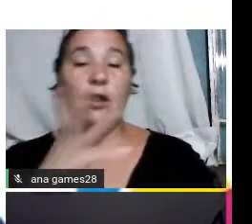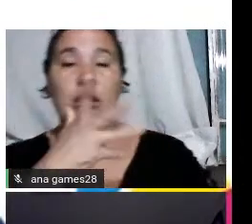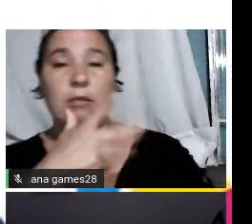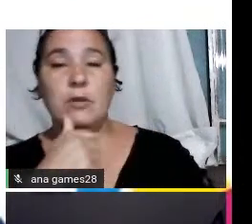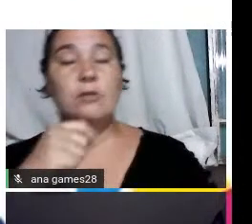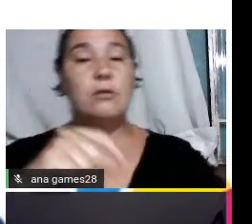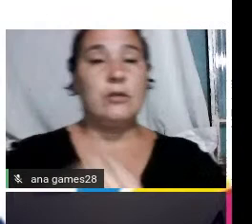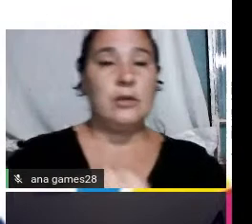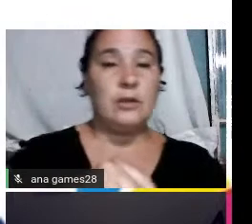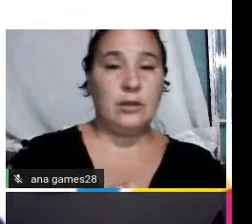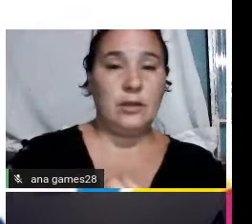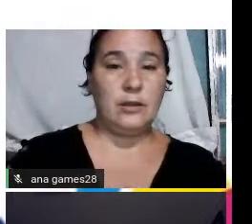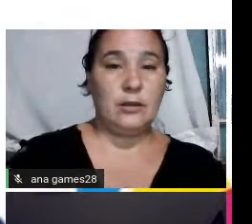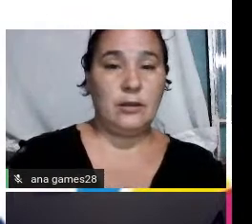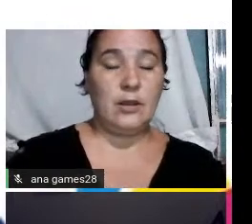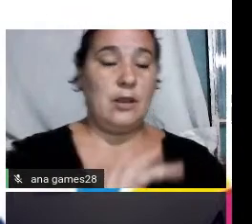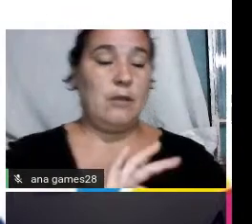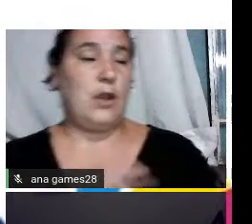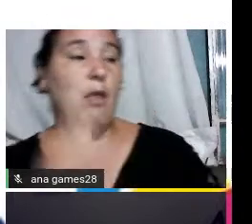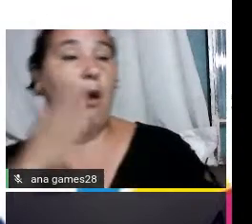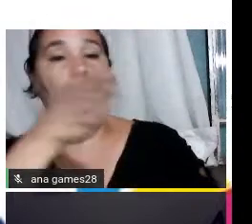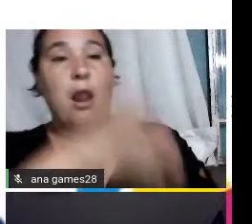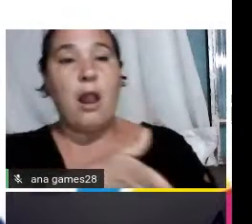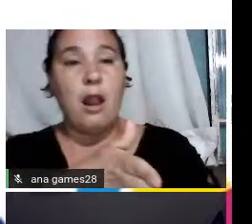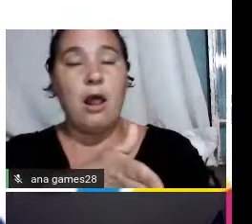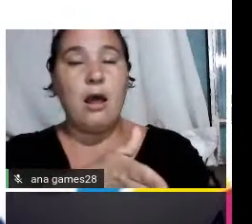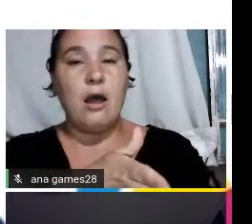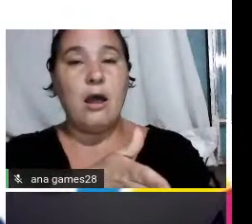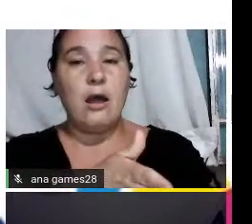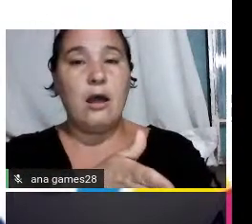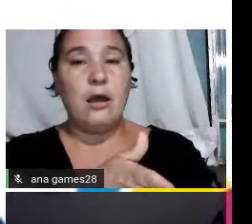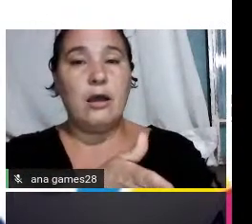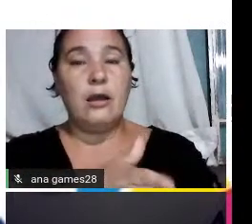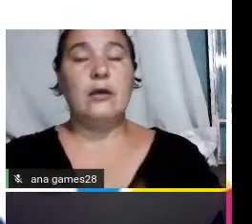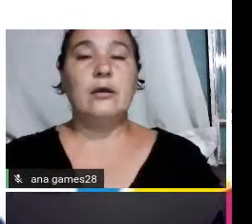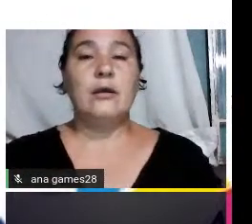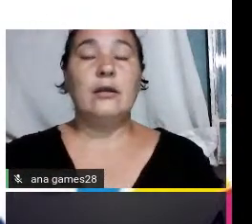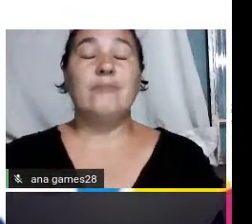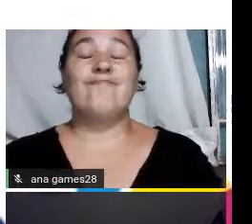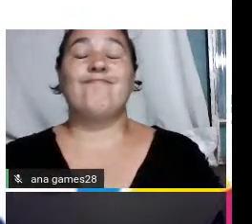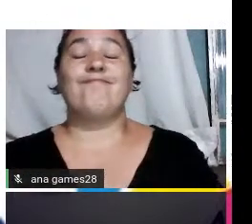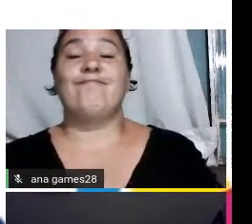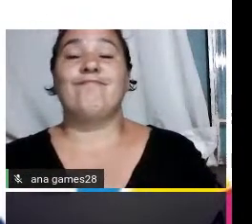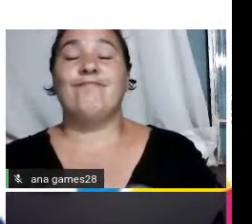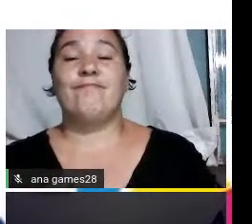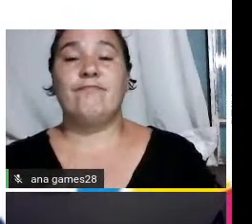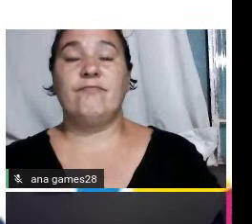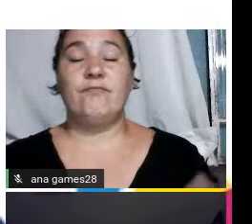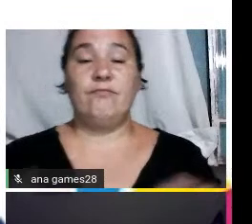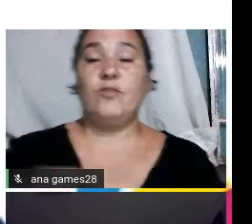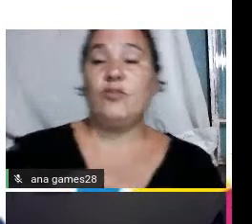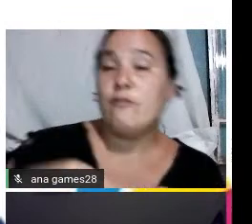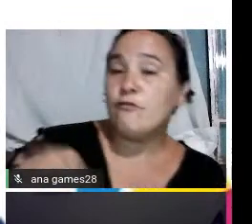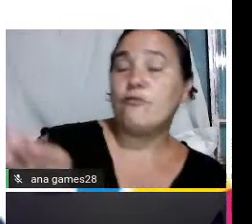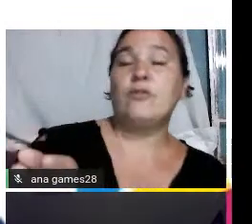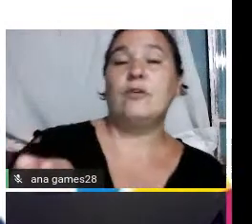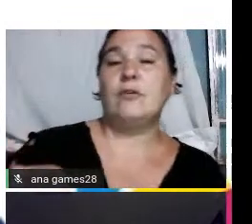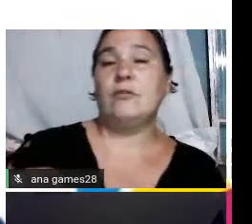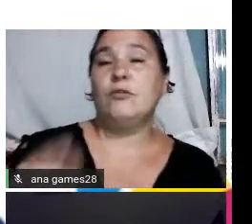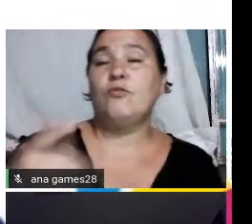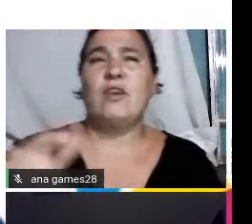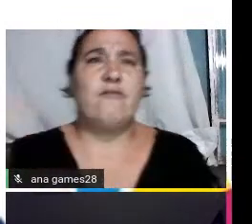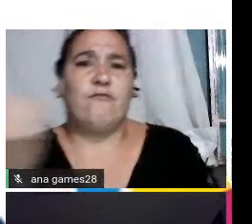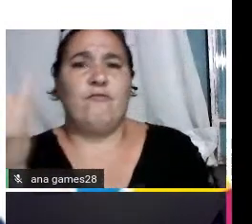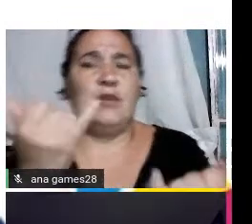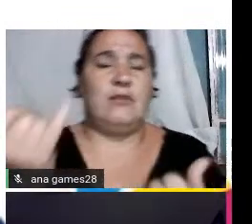certo tempo para a polícia chegar e às vezes o carro já saiu eles não têm as informações